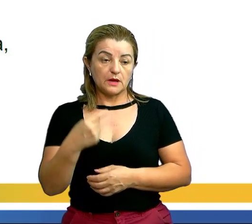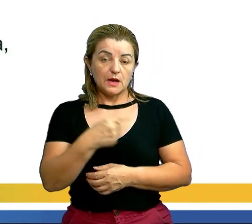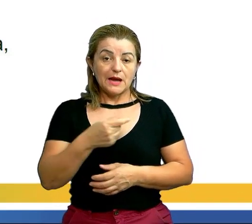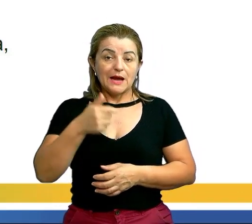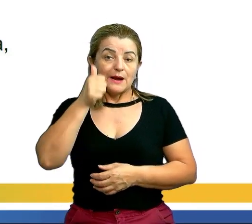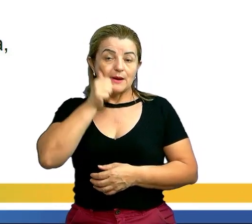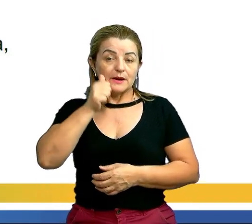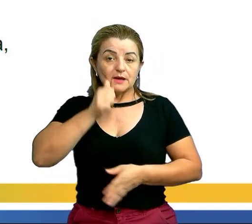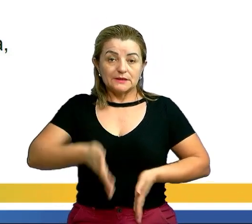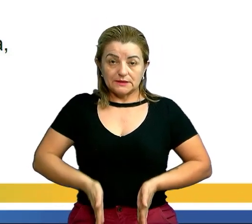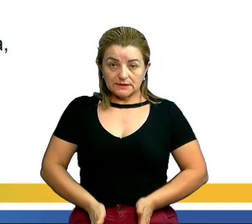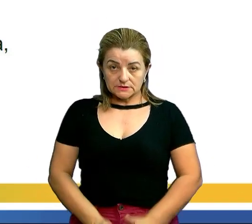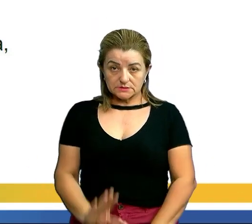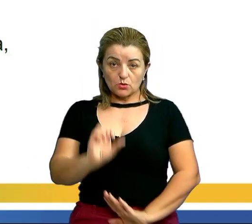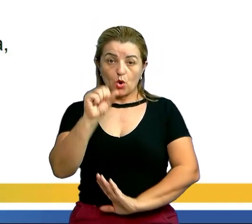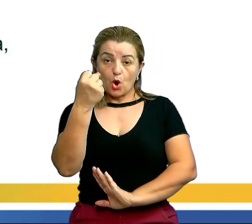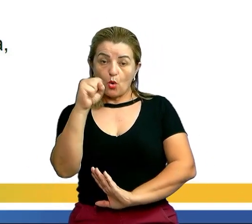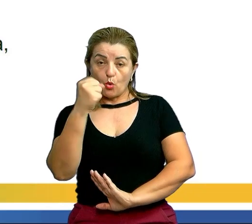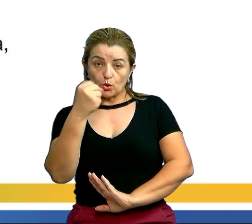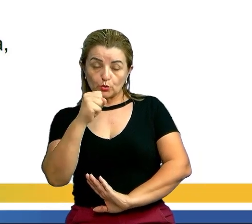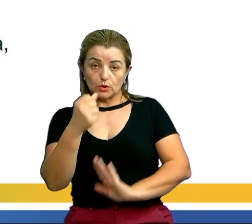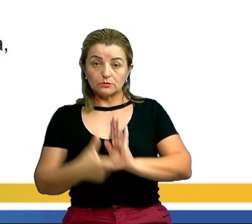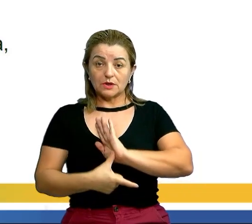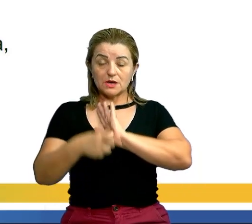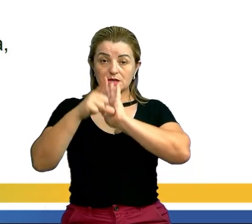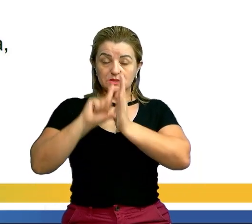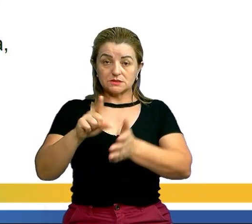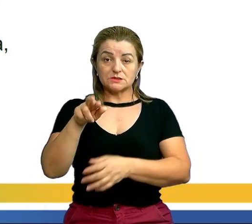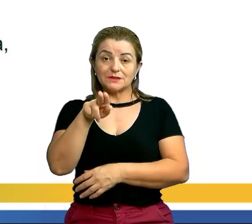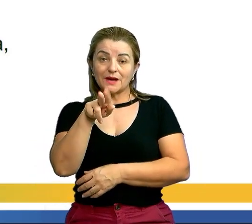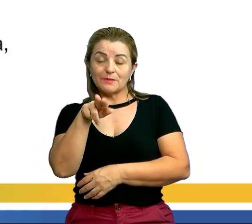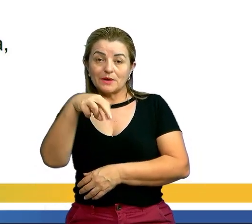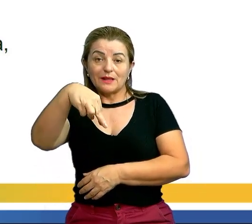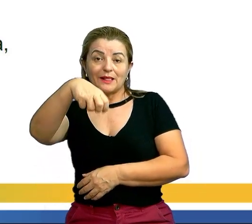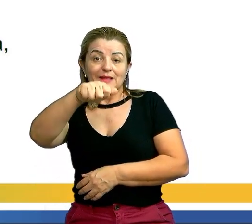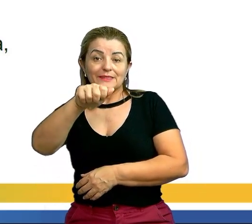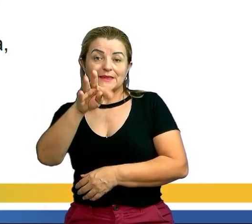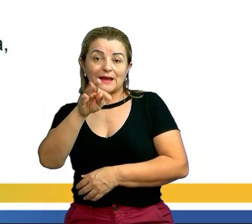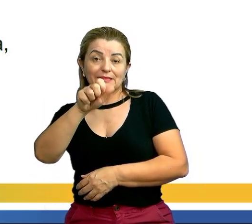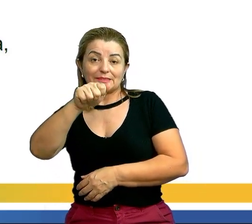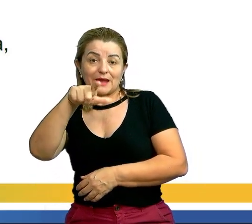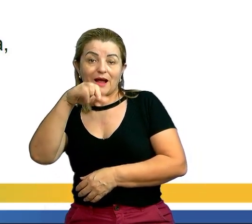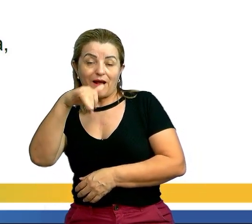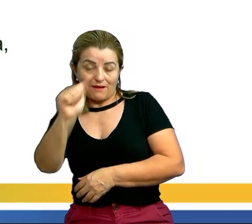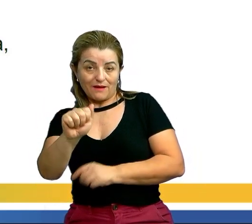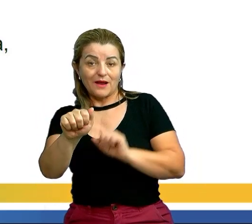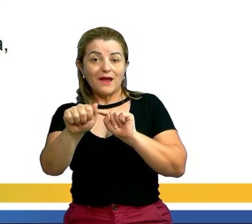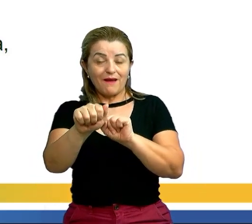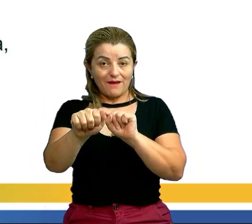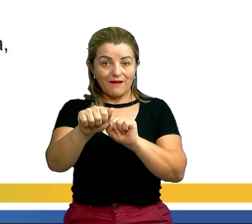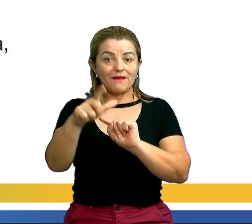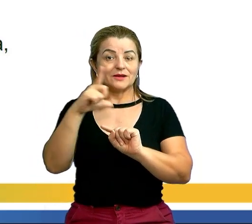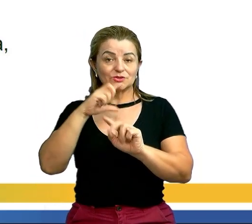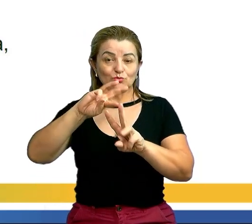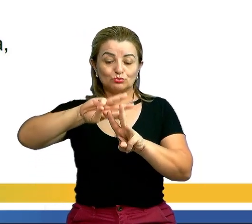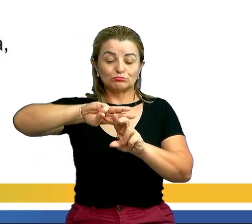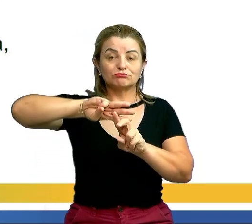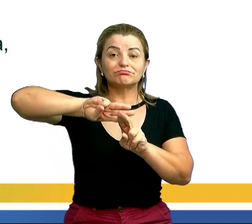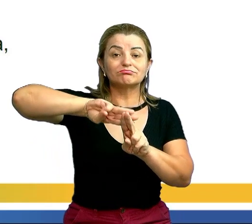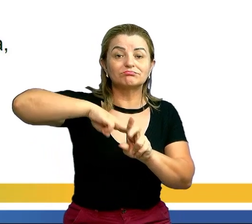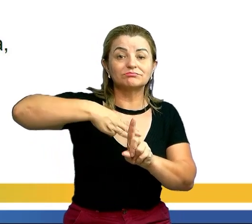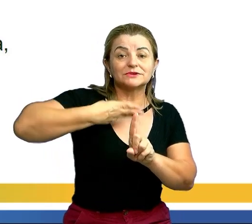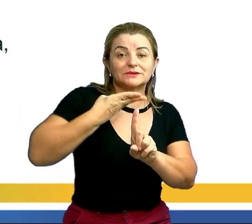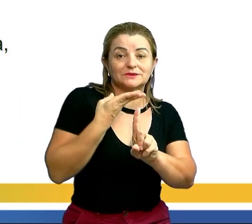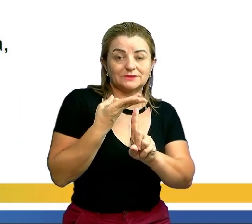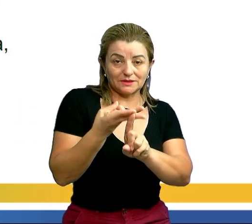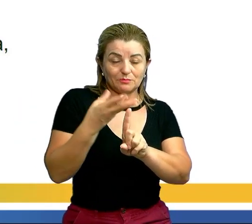nasceu 8 anos depois de sua irmã Natália. Em determinado momento da vida, Natália possuía o triplo da idade de Ana.